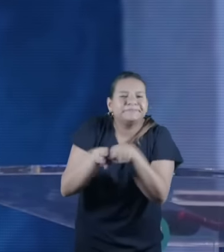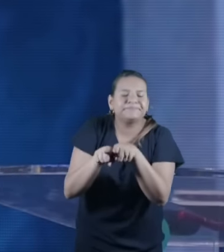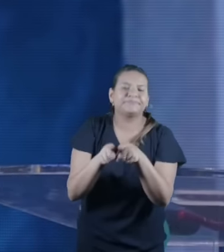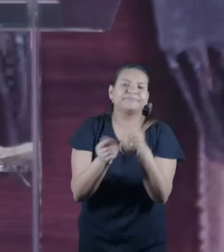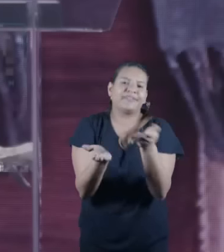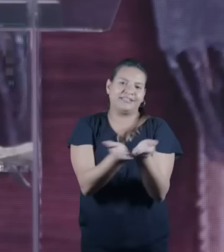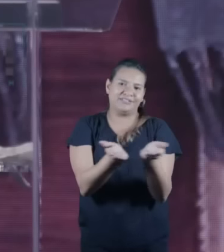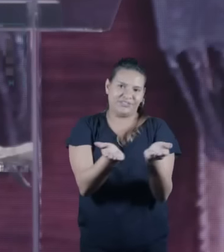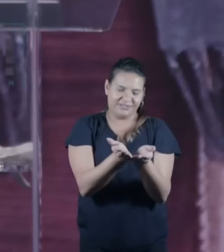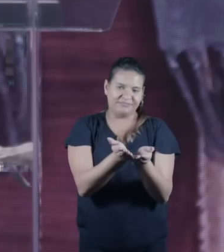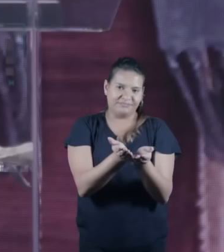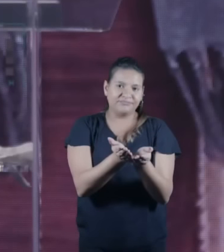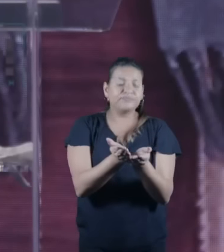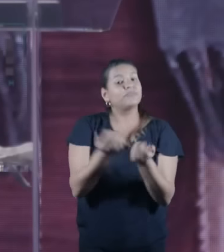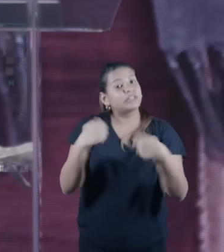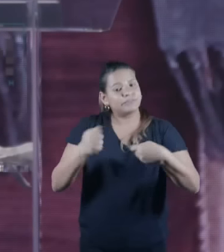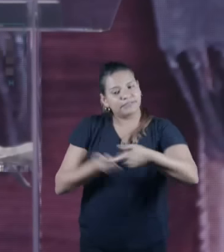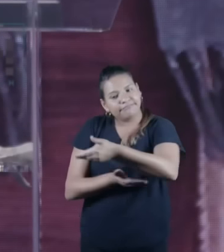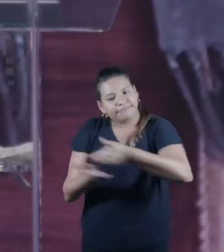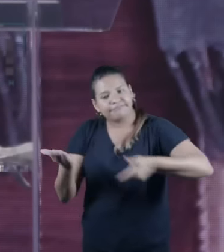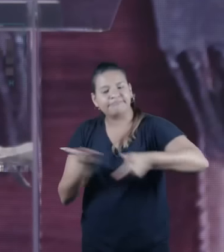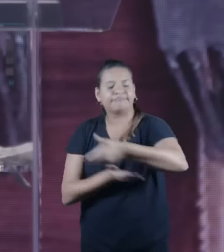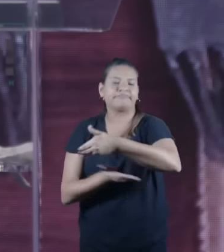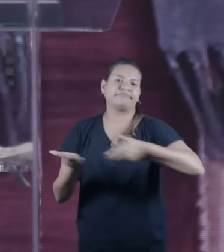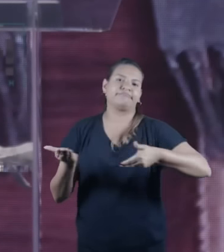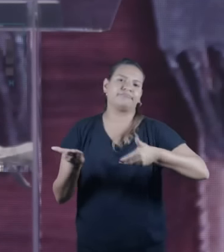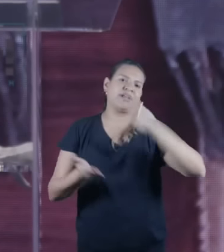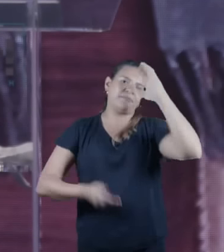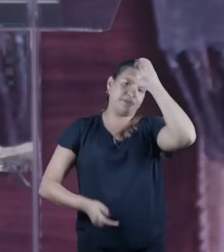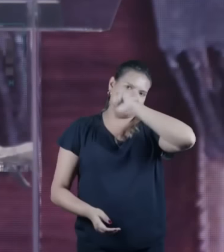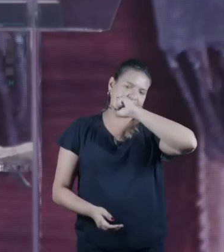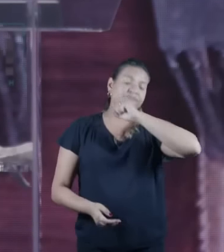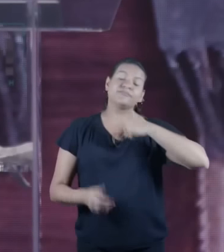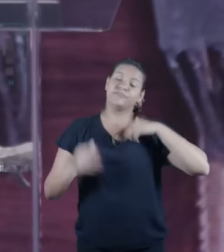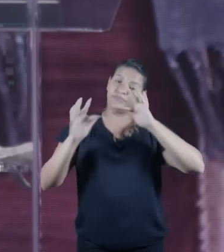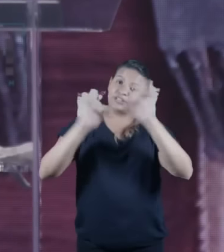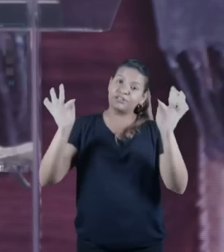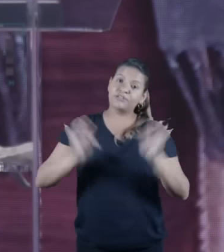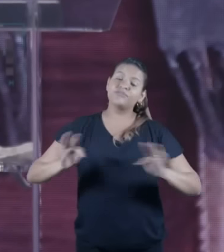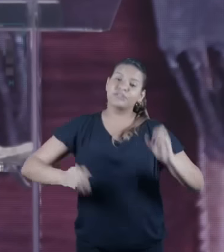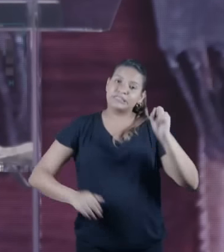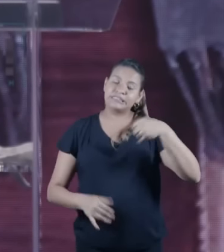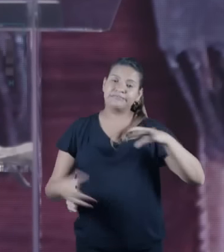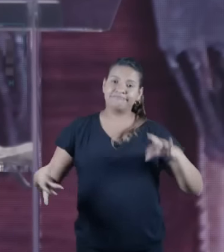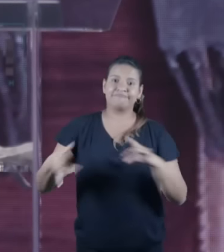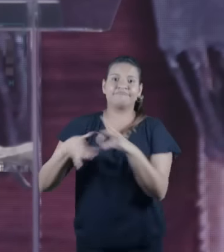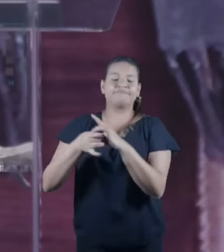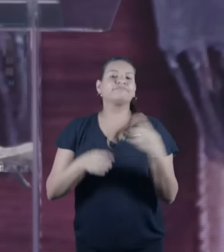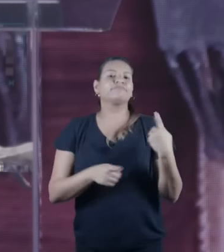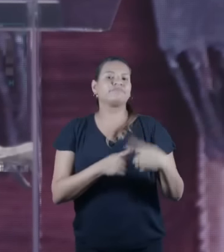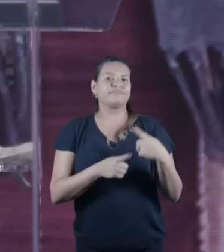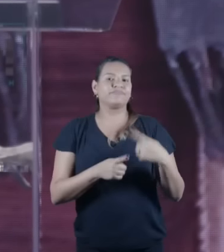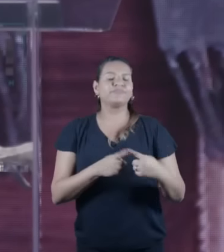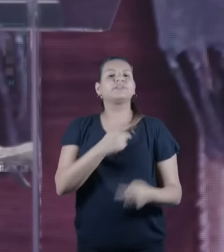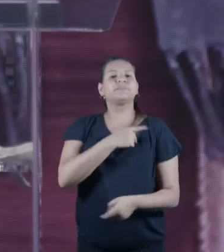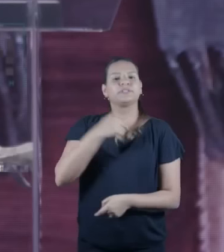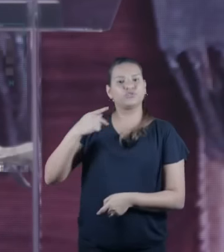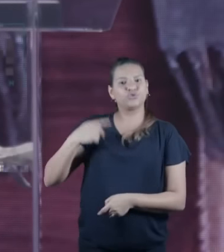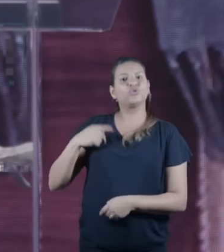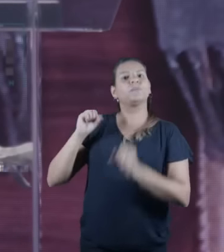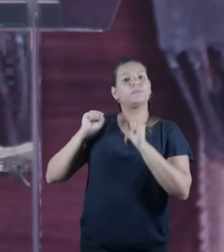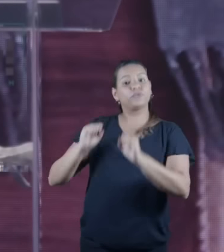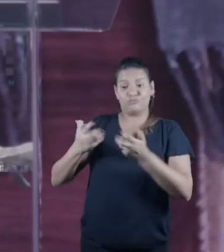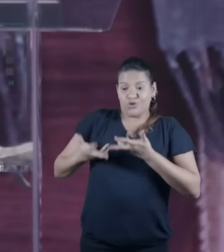outro e eu fico muito feliz de a gente estar vivendo eu acho que uma nova era de um pastor convidar uma judia a falar numa